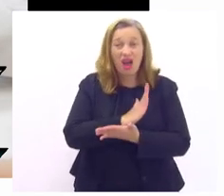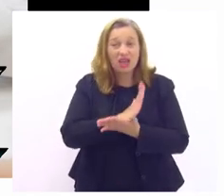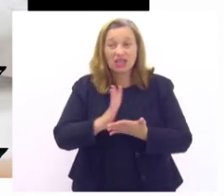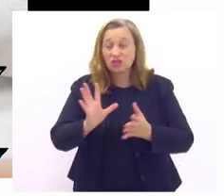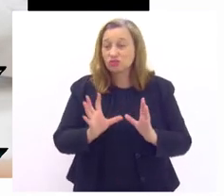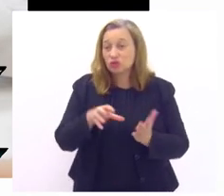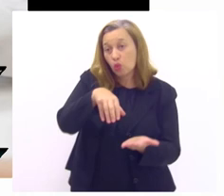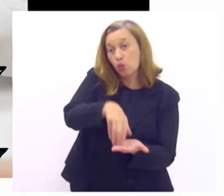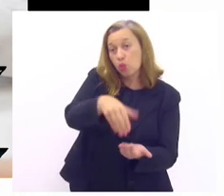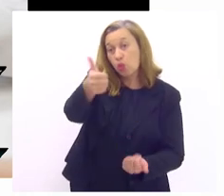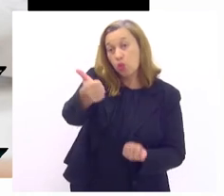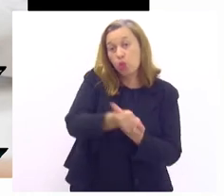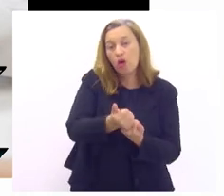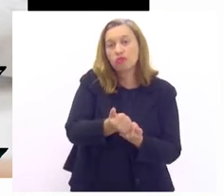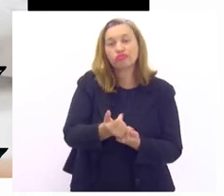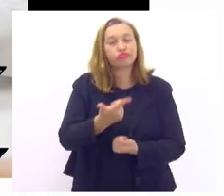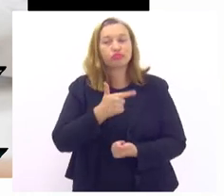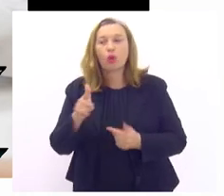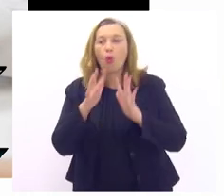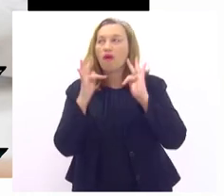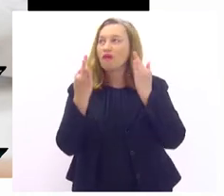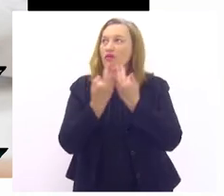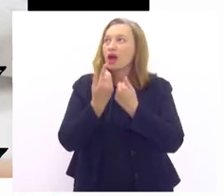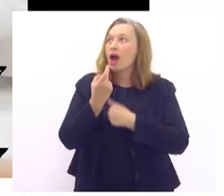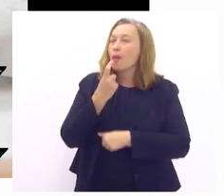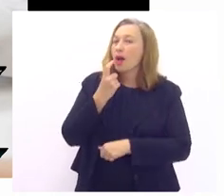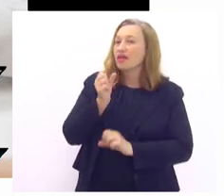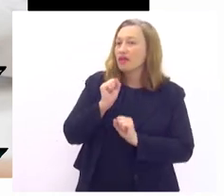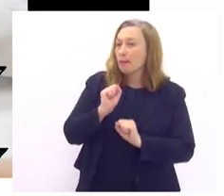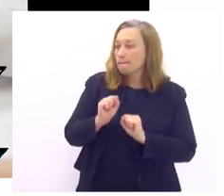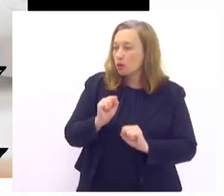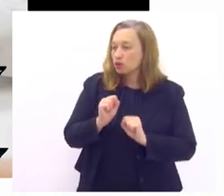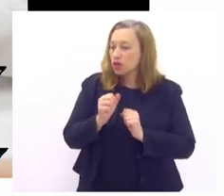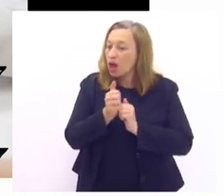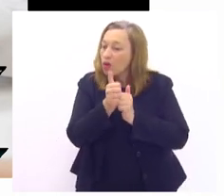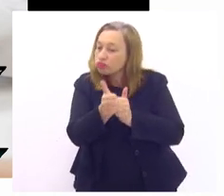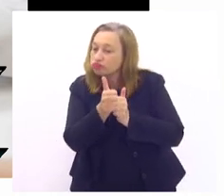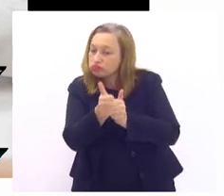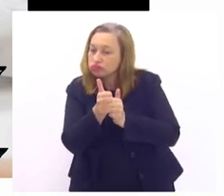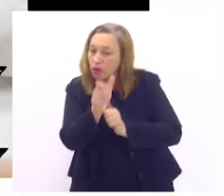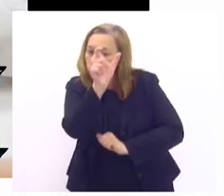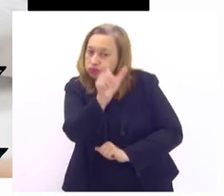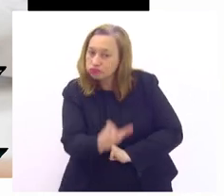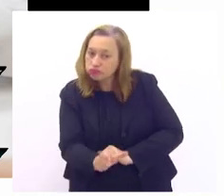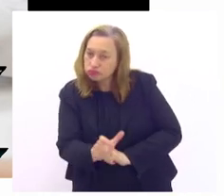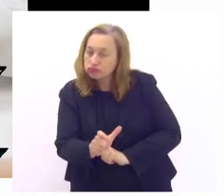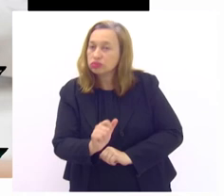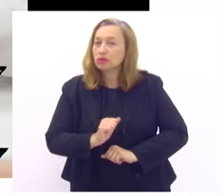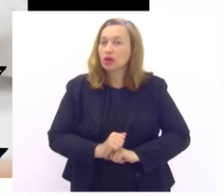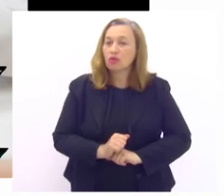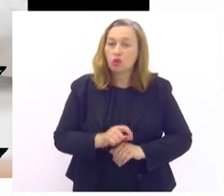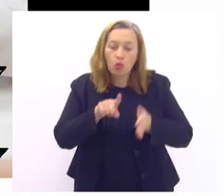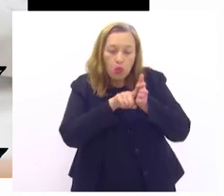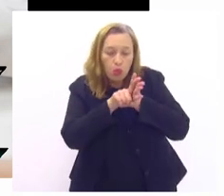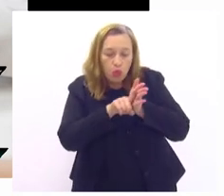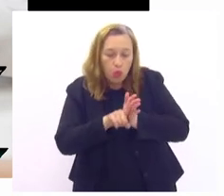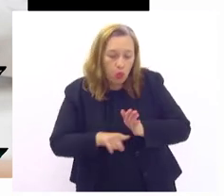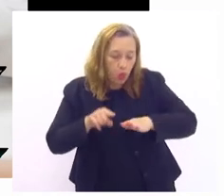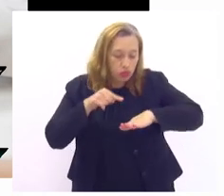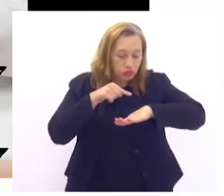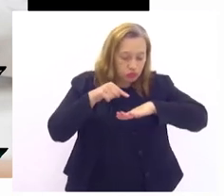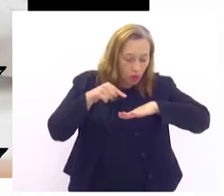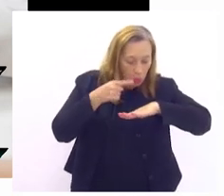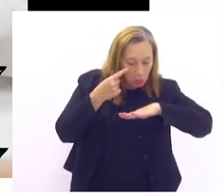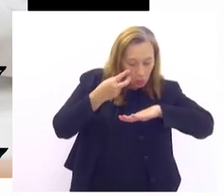apoio uma família perto que vai poder auxiliar esse paciente a estar examinando seus pés